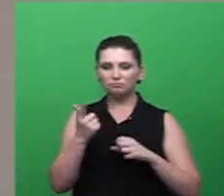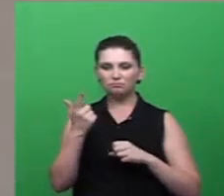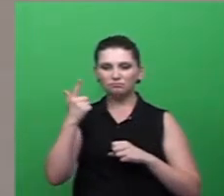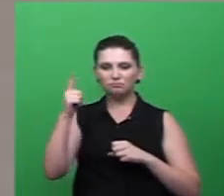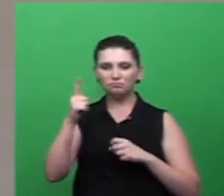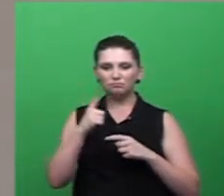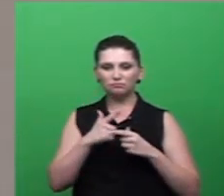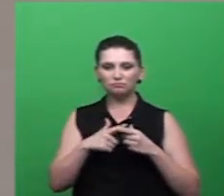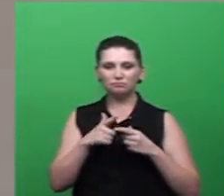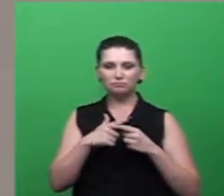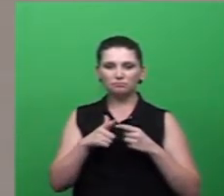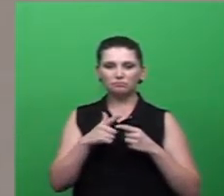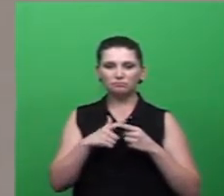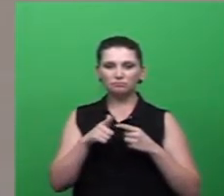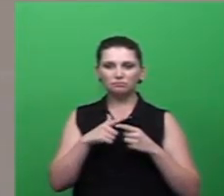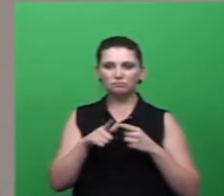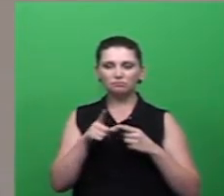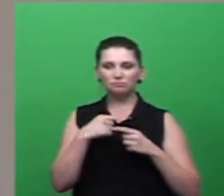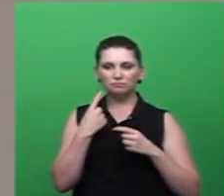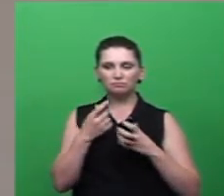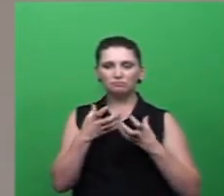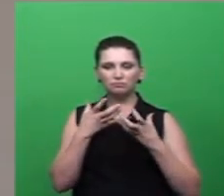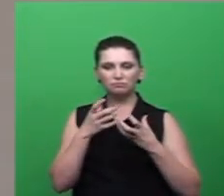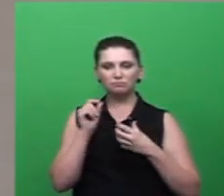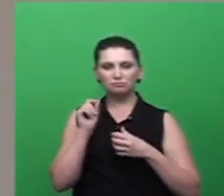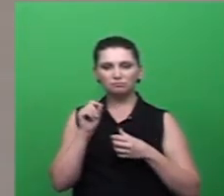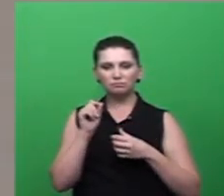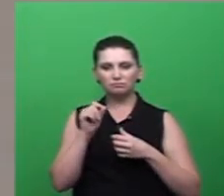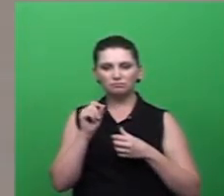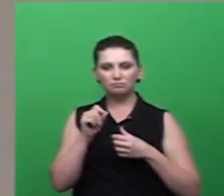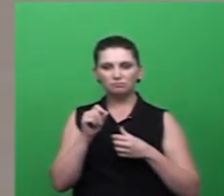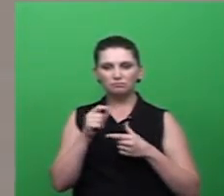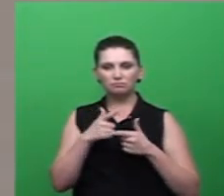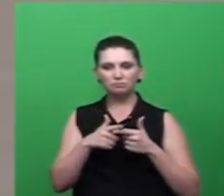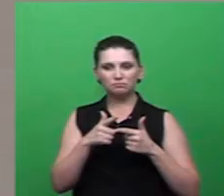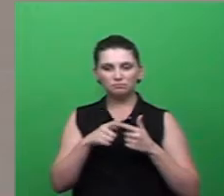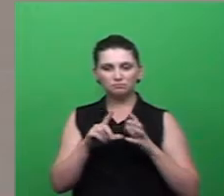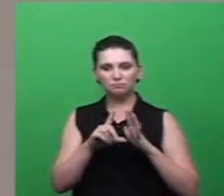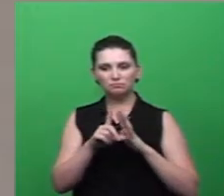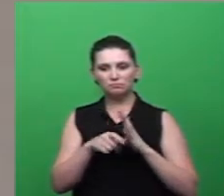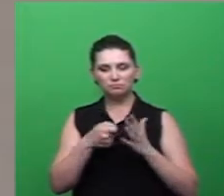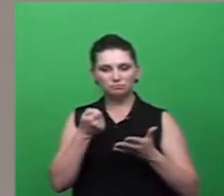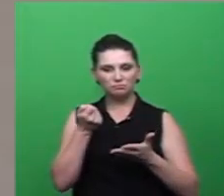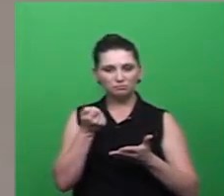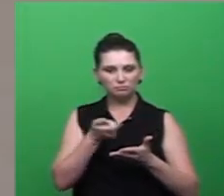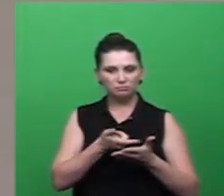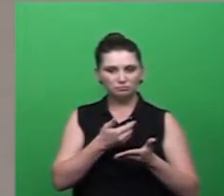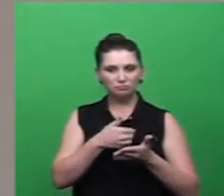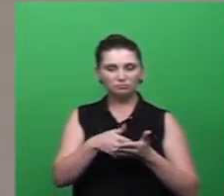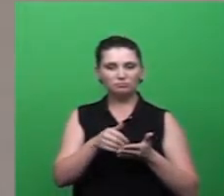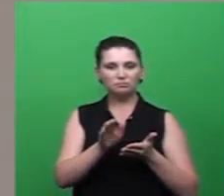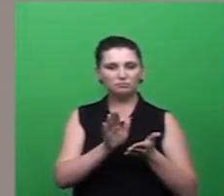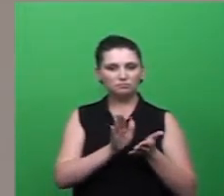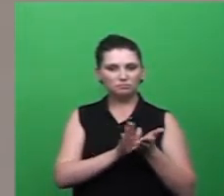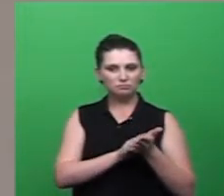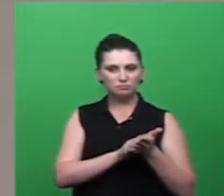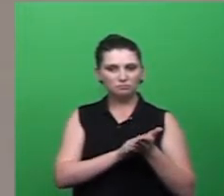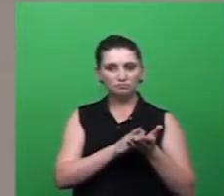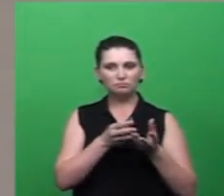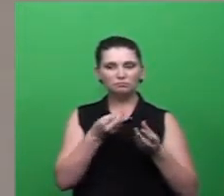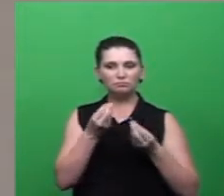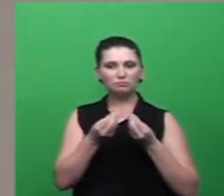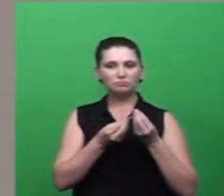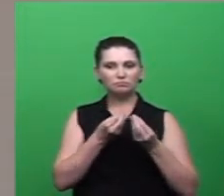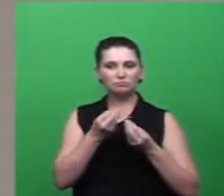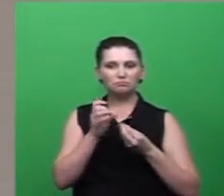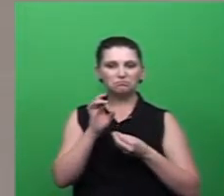a notificação ao proprietário depois do notificado é cobrado novamente como é que fica a situação ou simplesmente notificados é